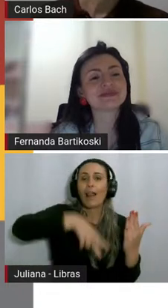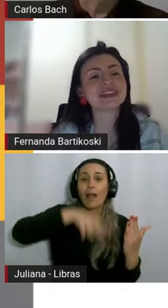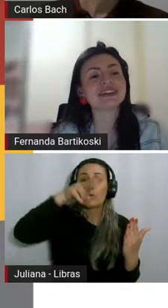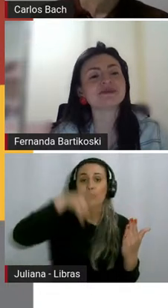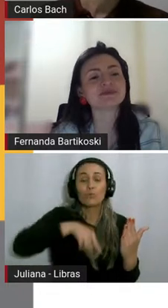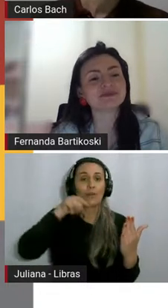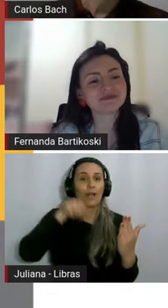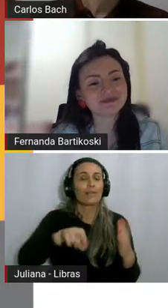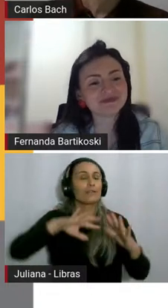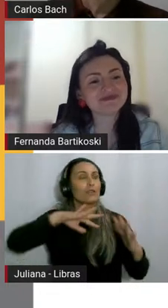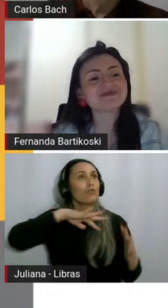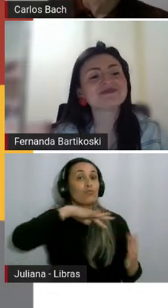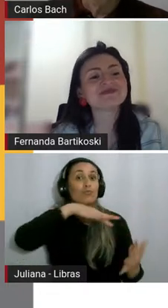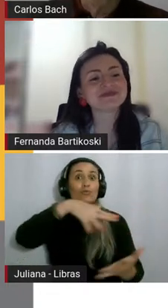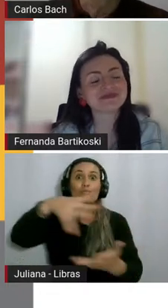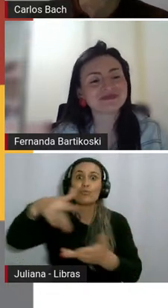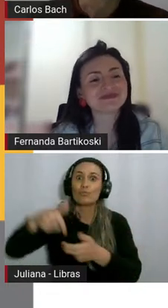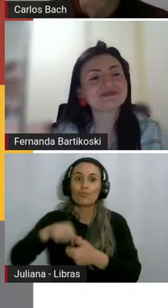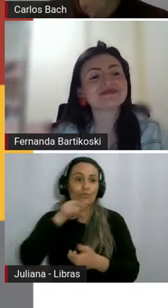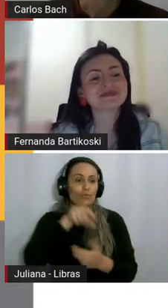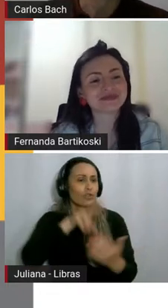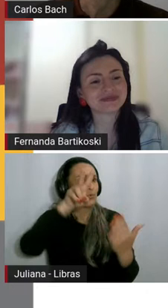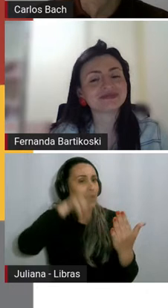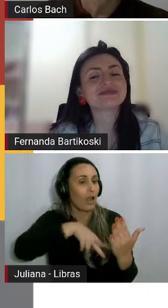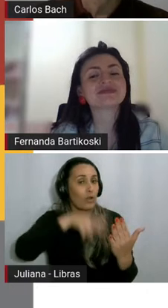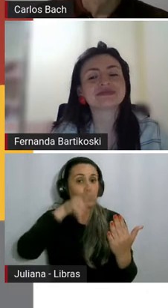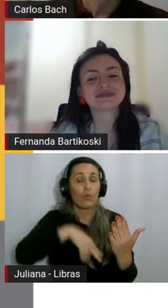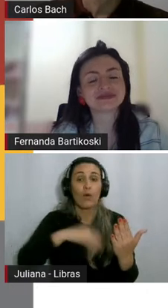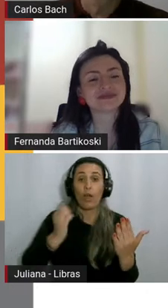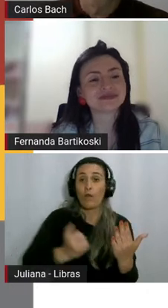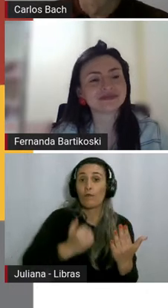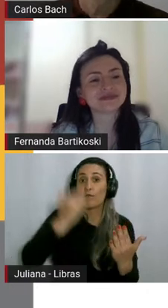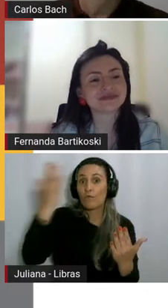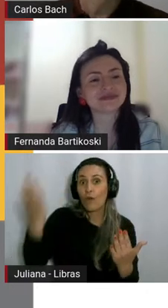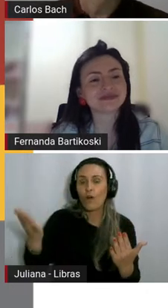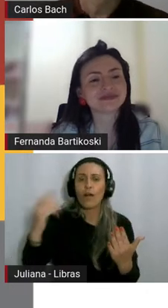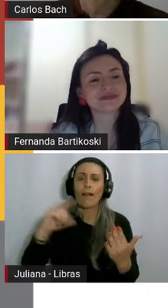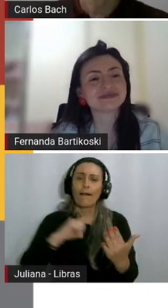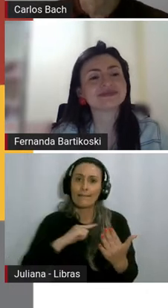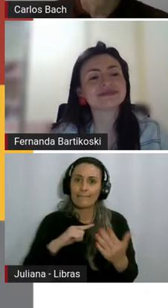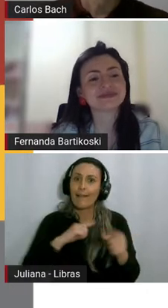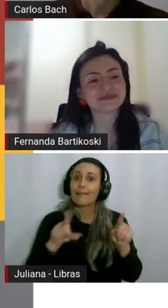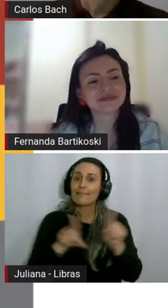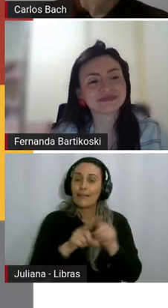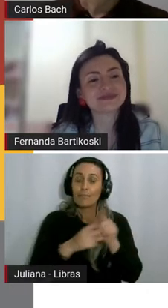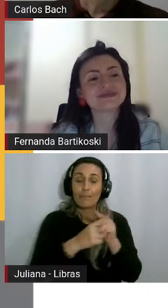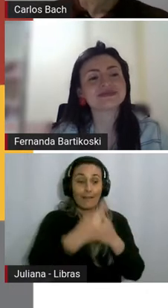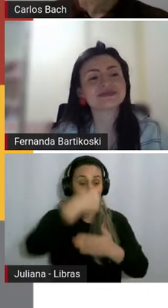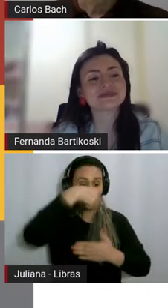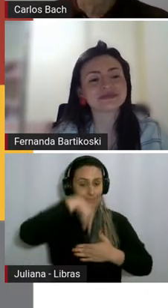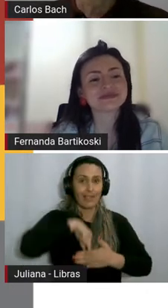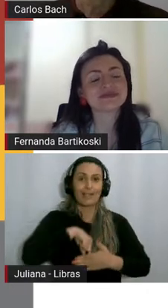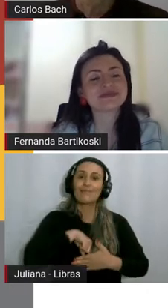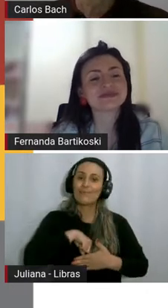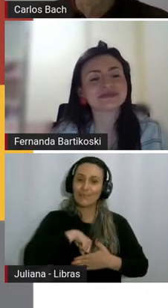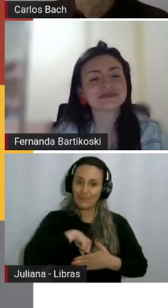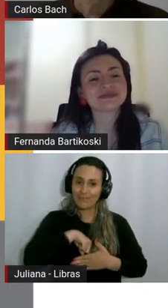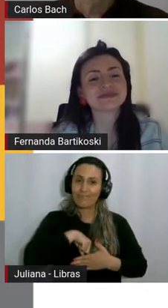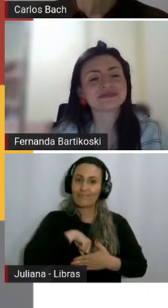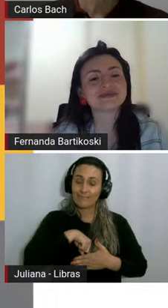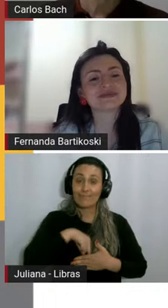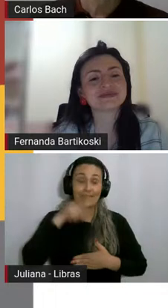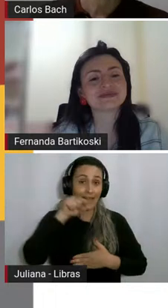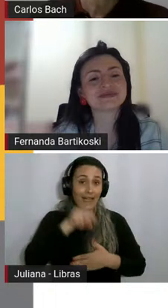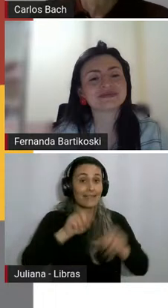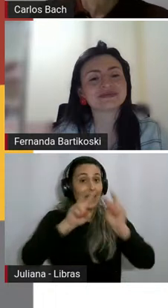mas ler o mundo exterior e ler o mundo interior. É desse ponto que